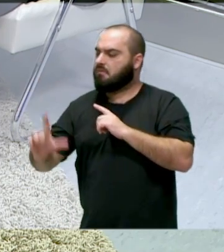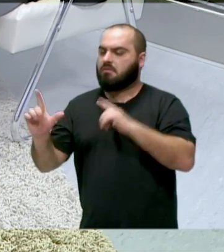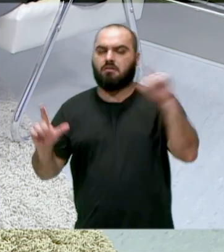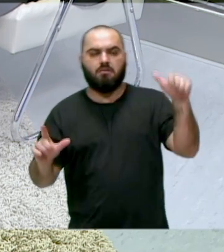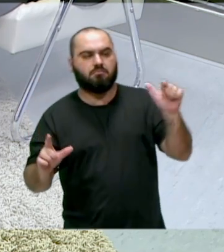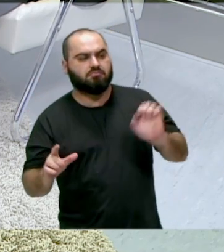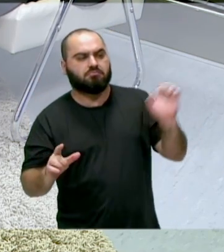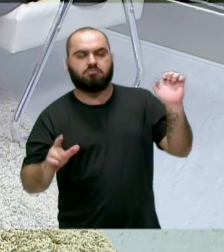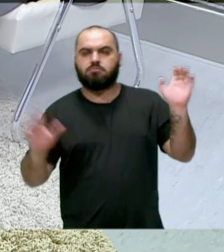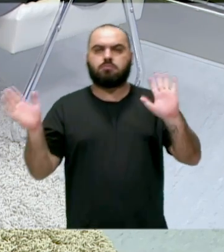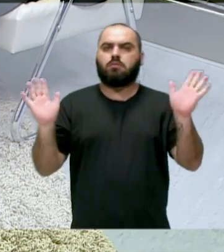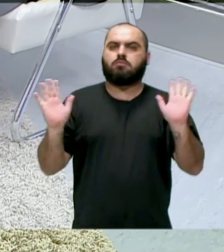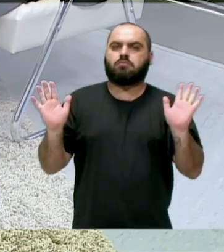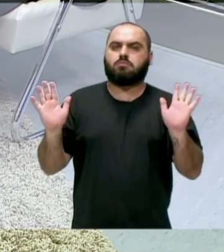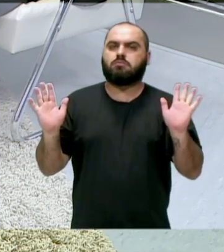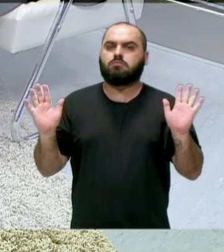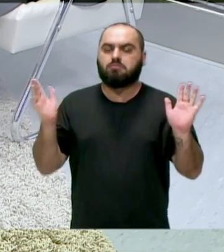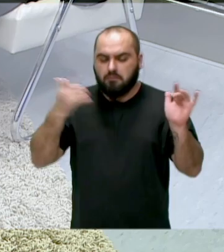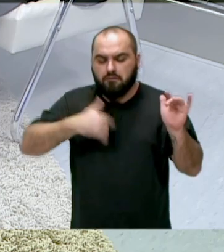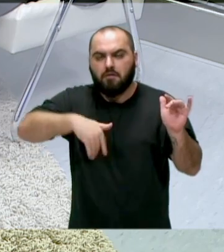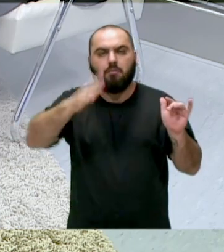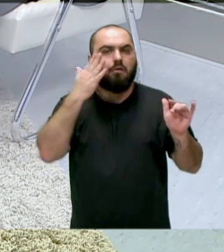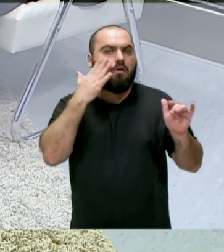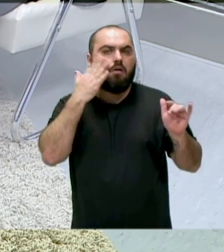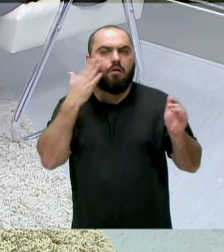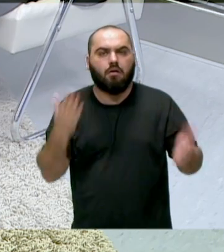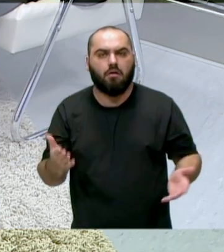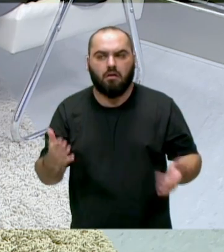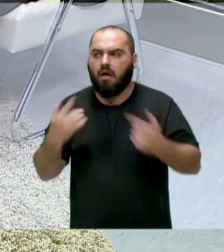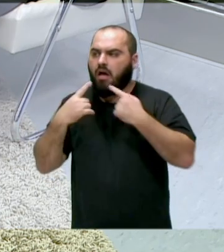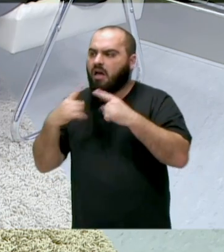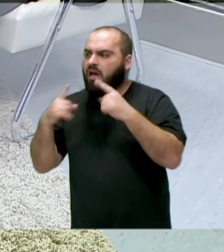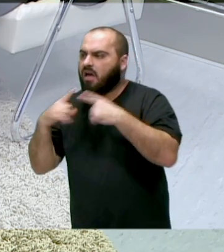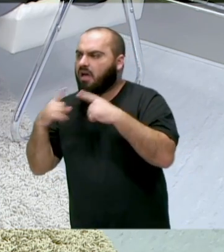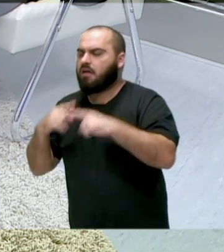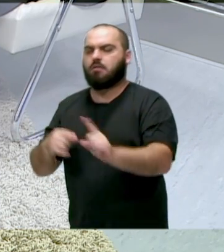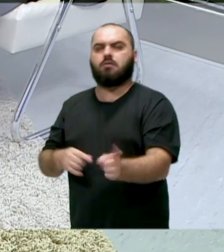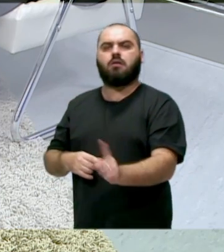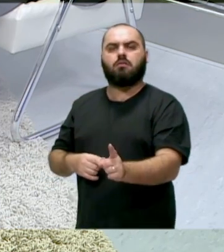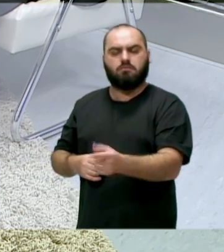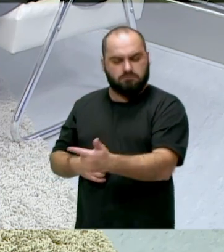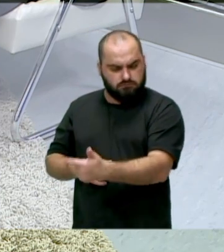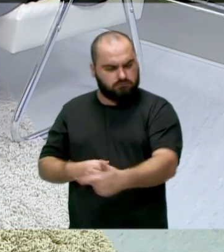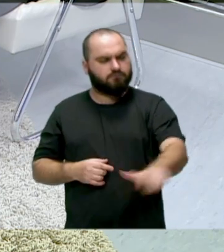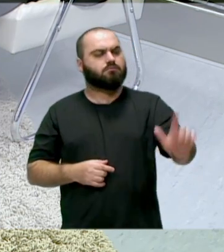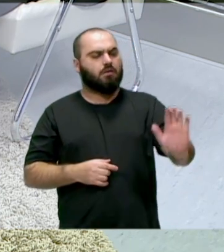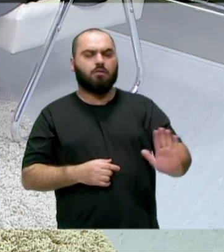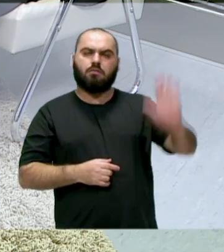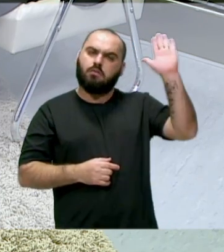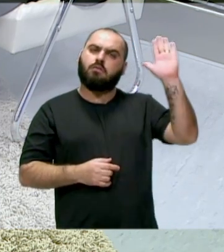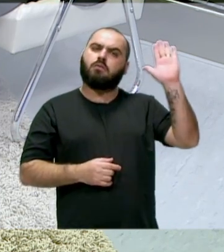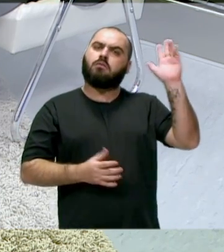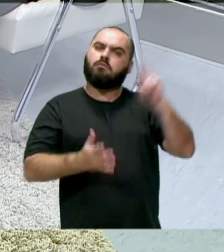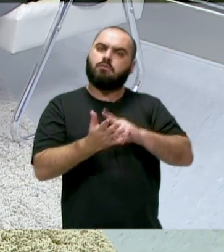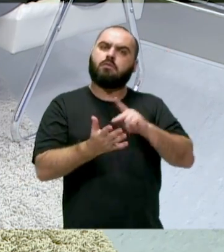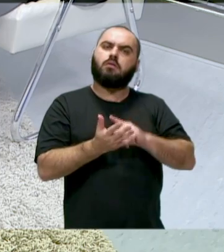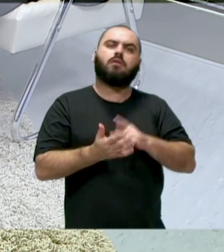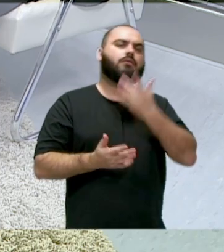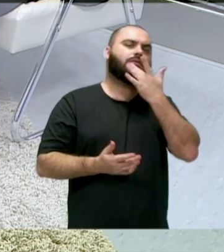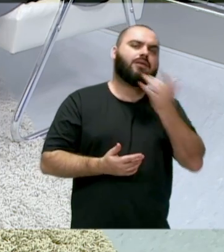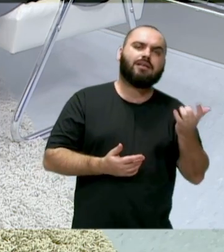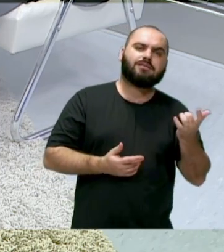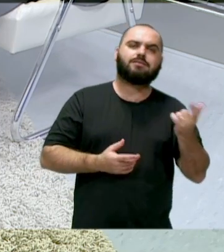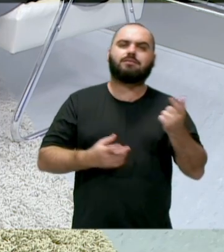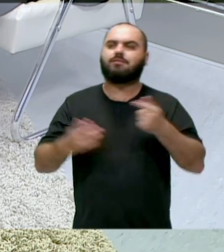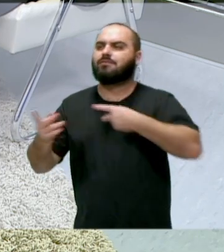daquele, mas então a gente dá a cara a tapa, né, não só reclamar, mas se realmente vir, sair candidato, é muito fácil a gente falar do outro